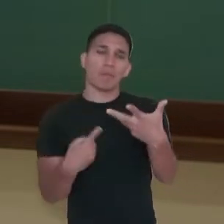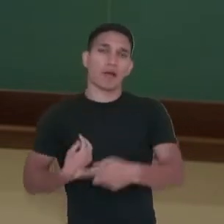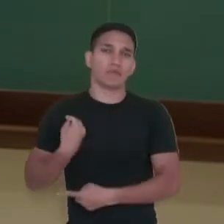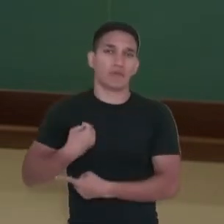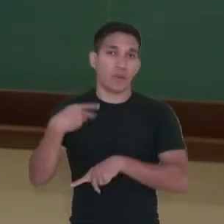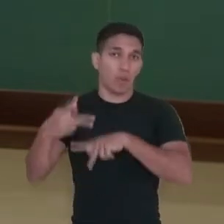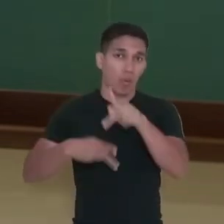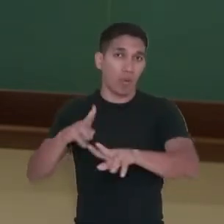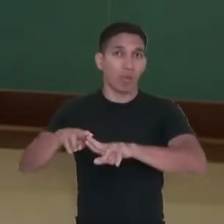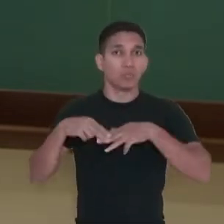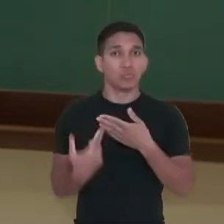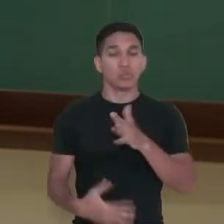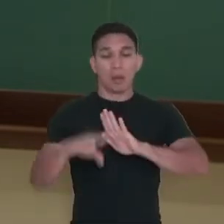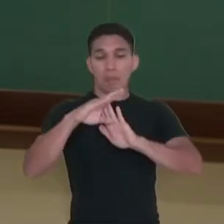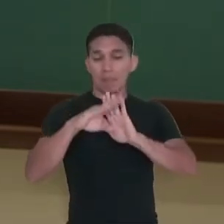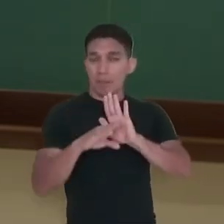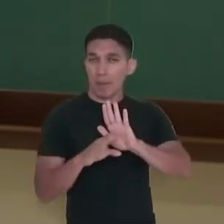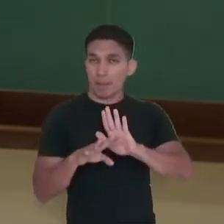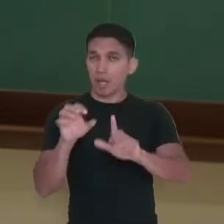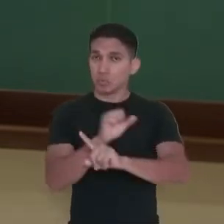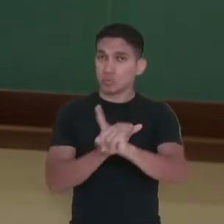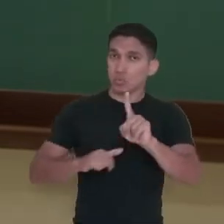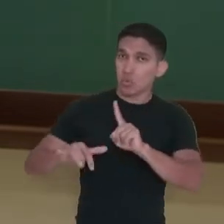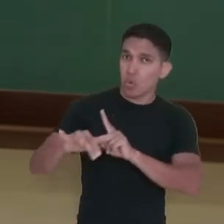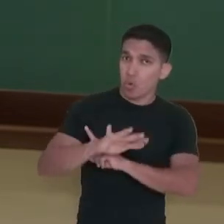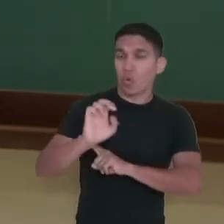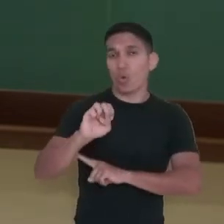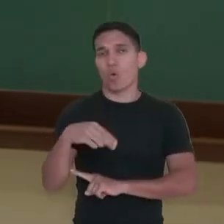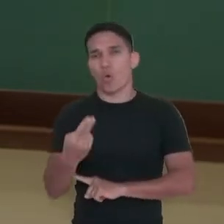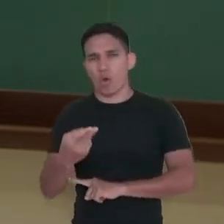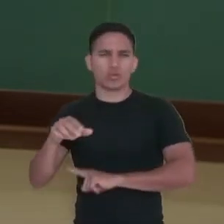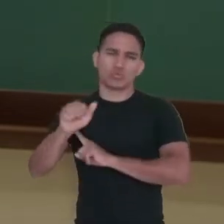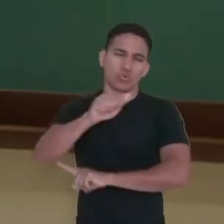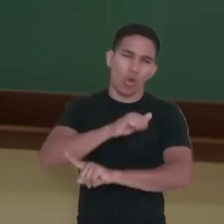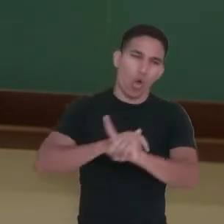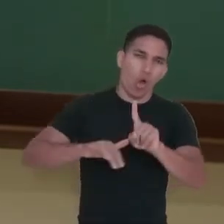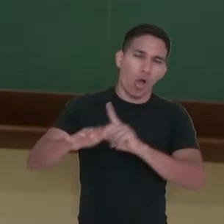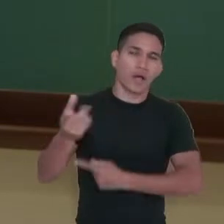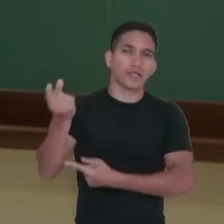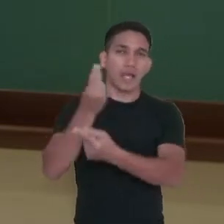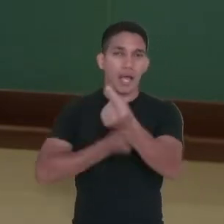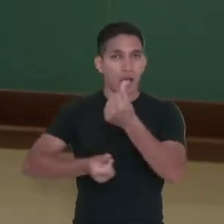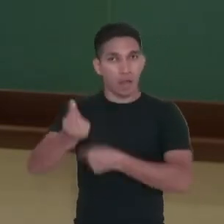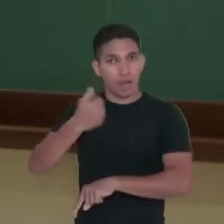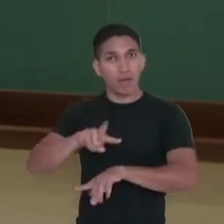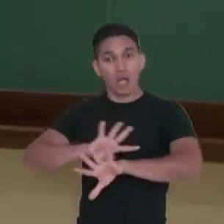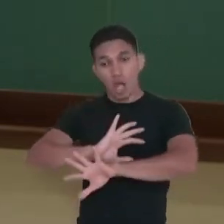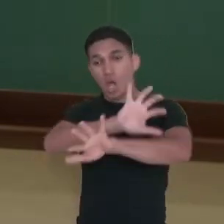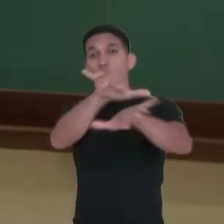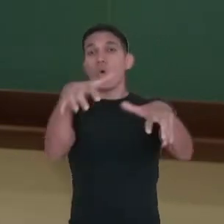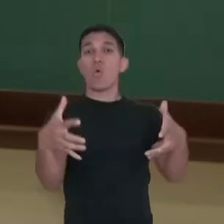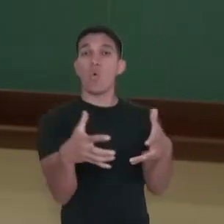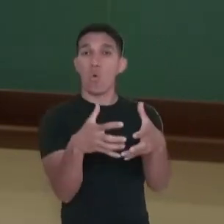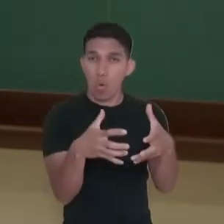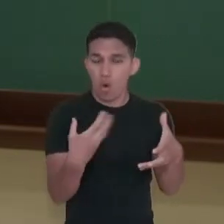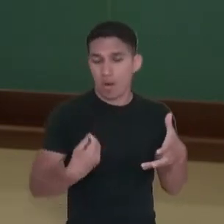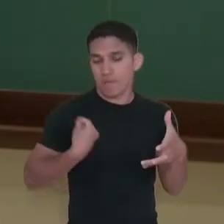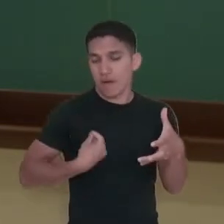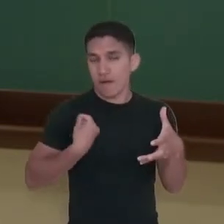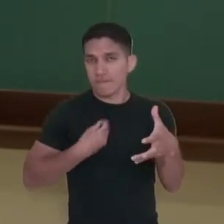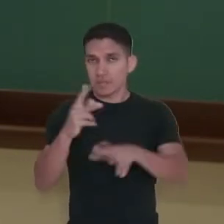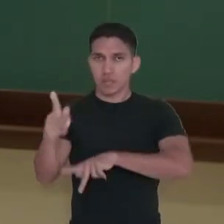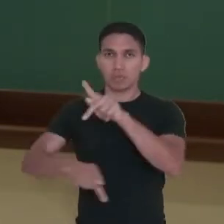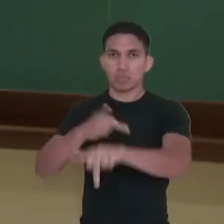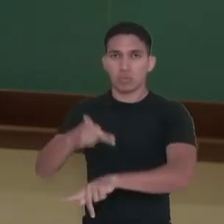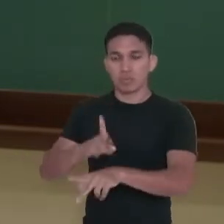indicadores sociais ou socioeconômicos são esse conjunto ali de aspectos da vida da população que